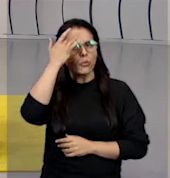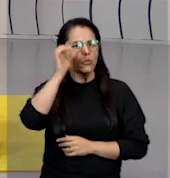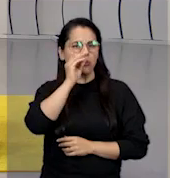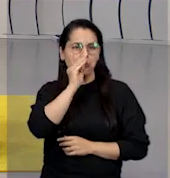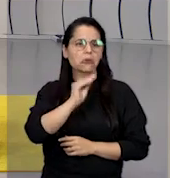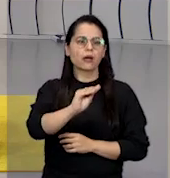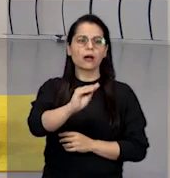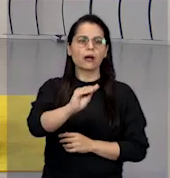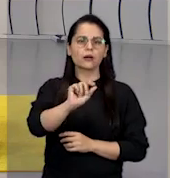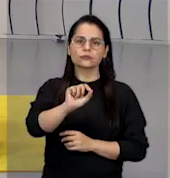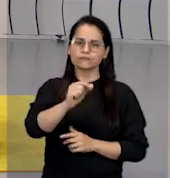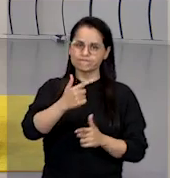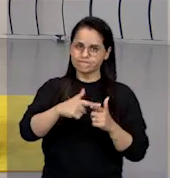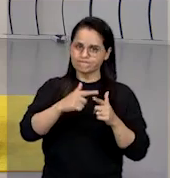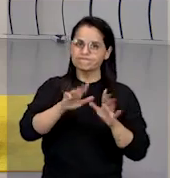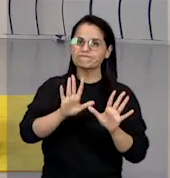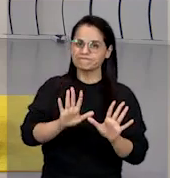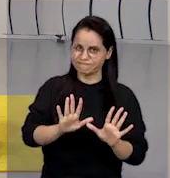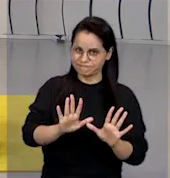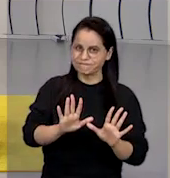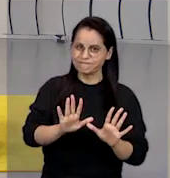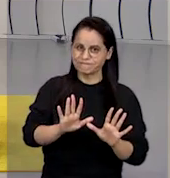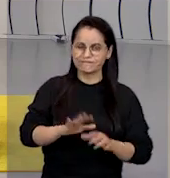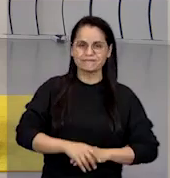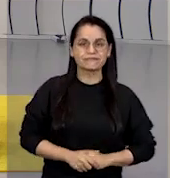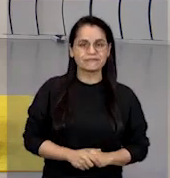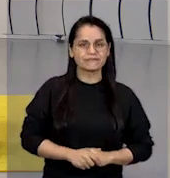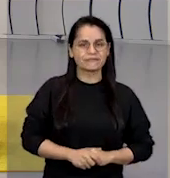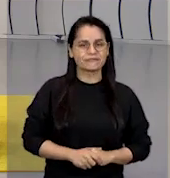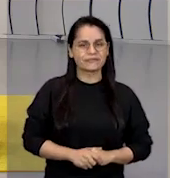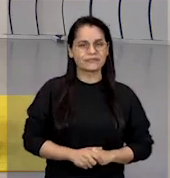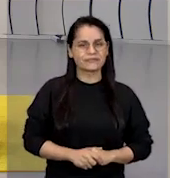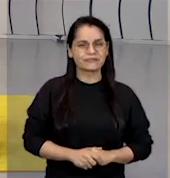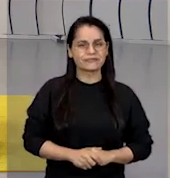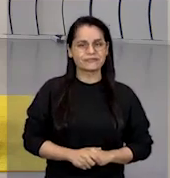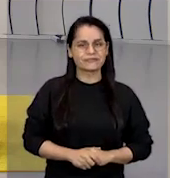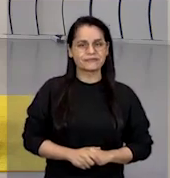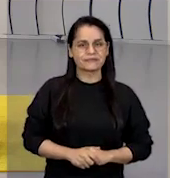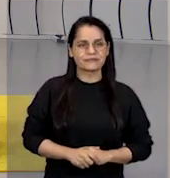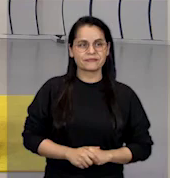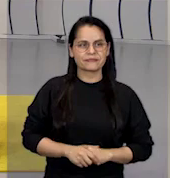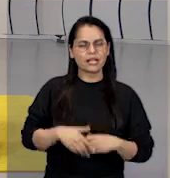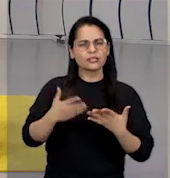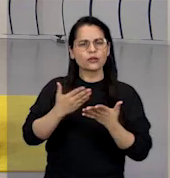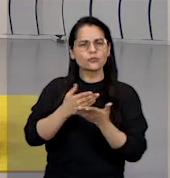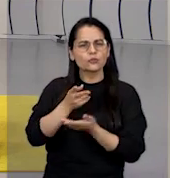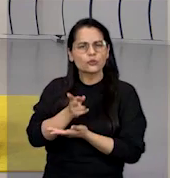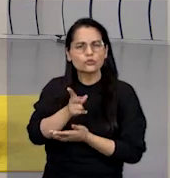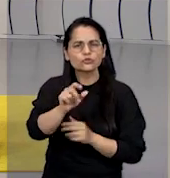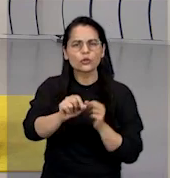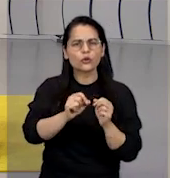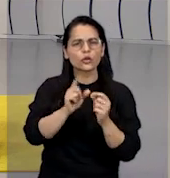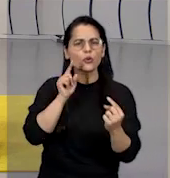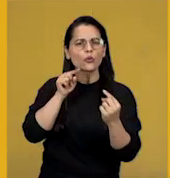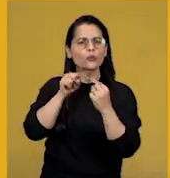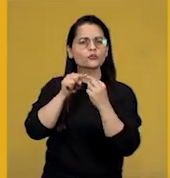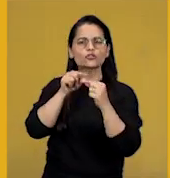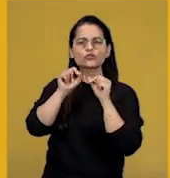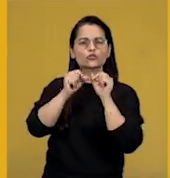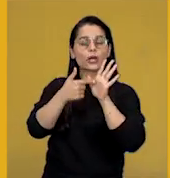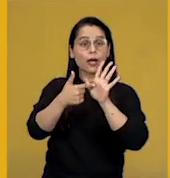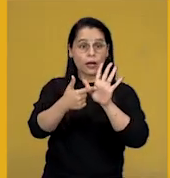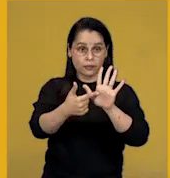direitos humanos, você vai ter problemas na sua redação. Então, vamos continuar aqui. O objetivo é